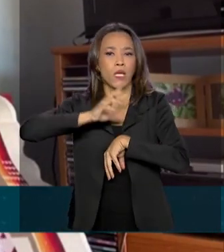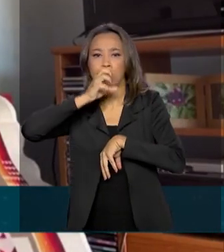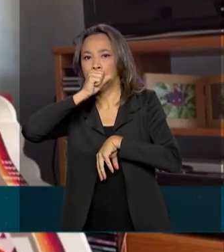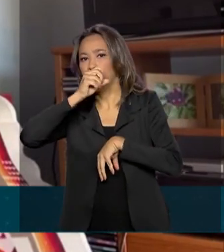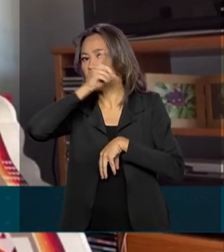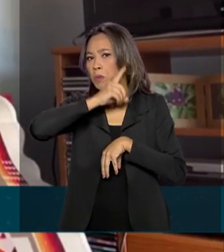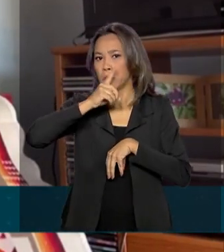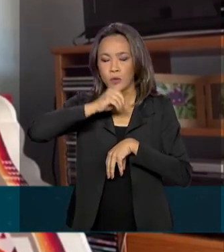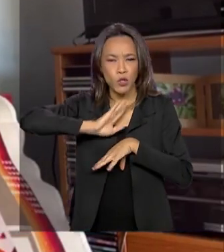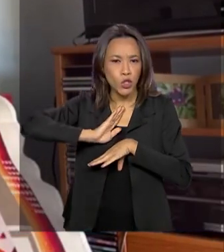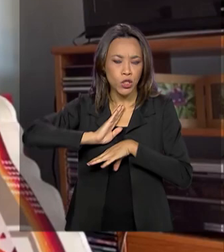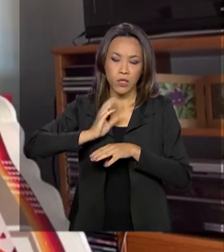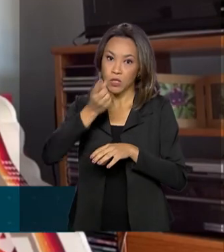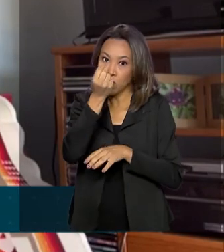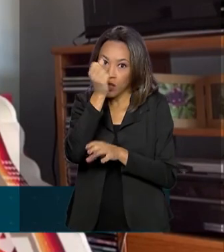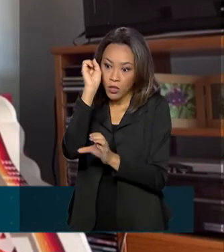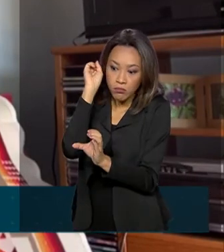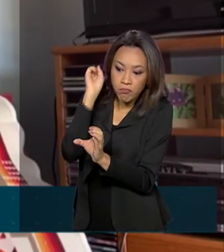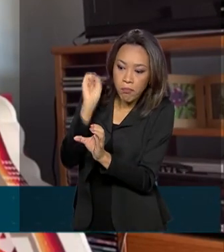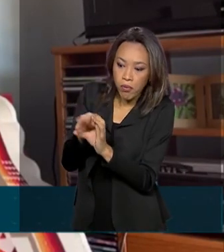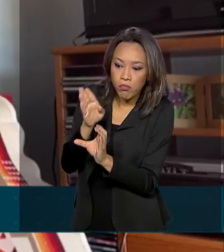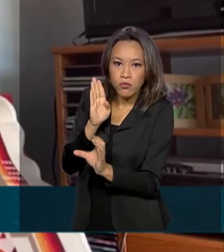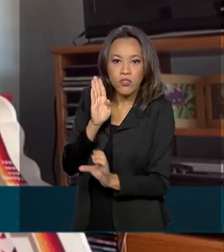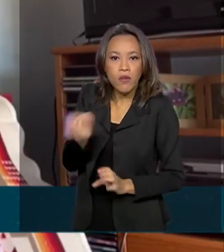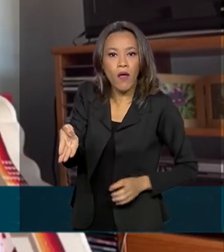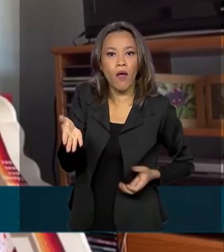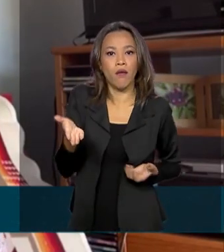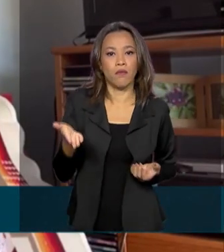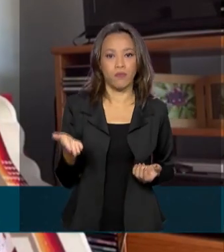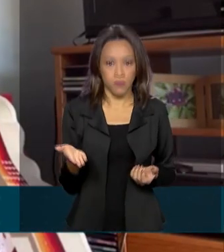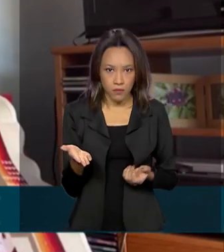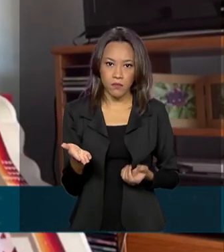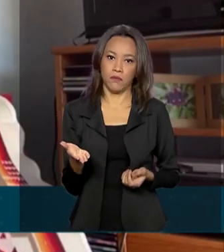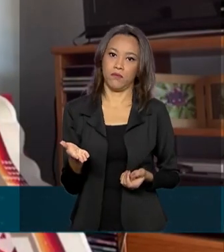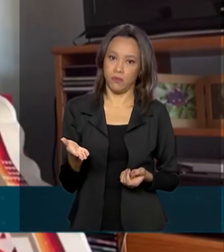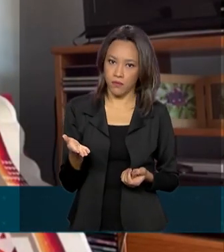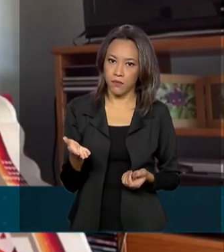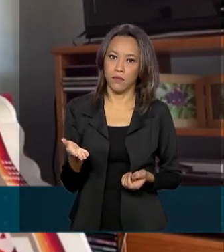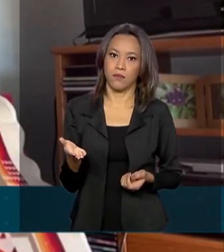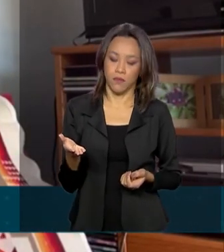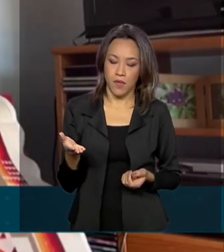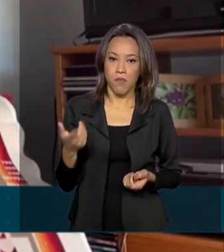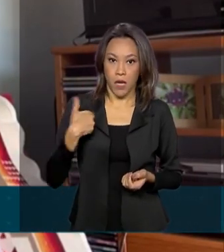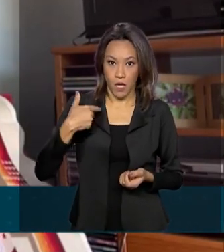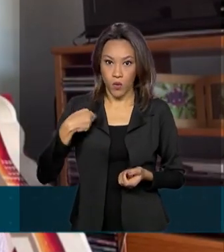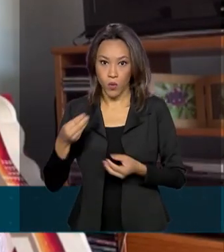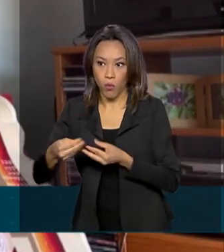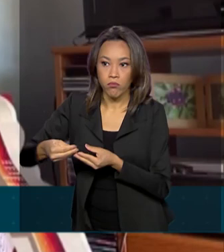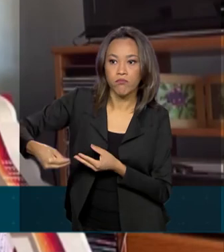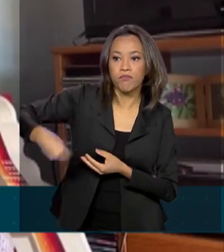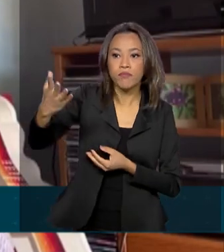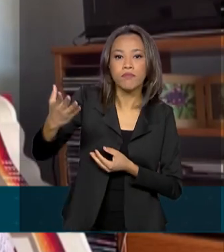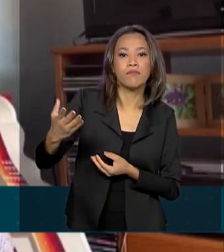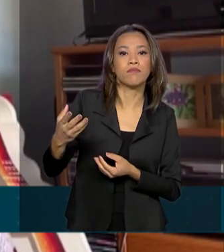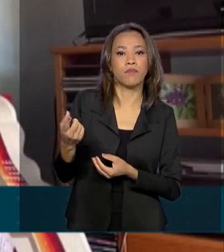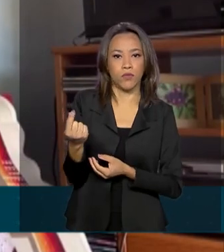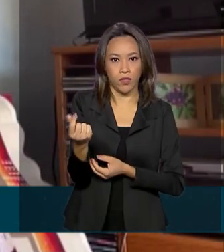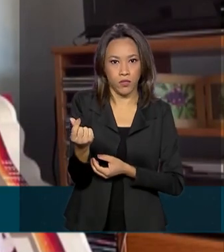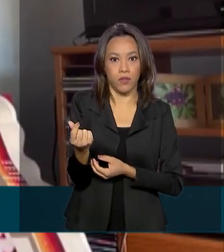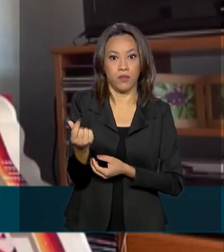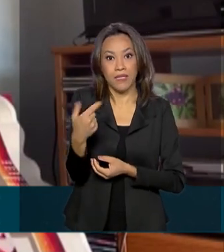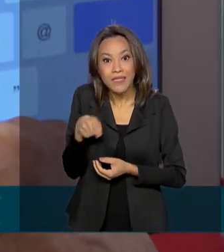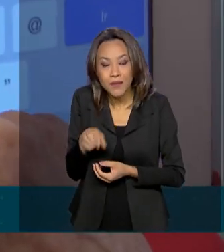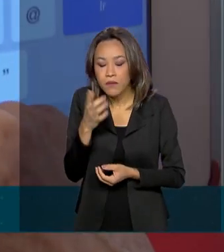O dinheiro entra direto na conta da gente, na conta da pessoa, para quem eu estou enviando dinheiro. Então, isso